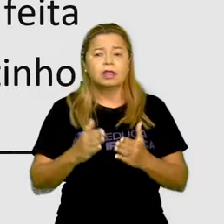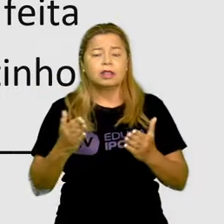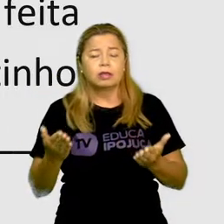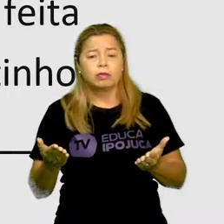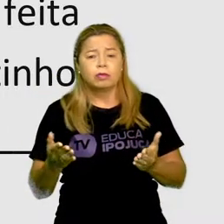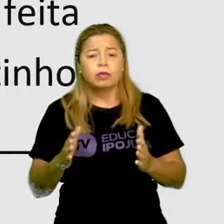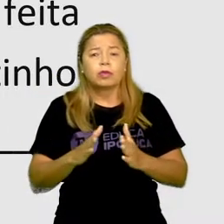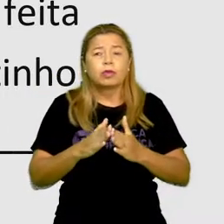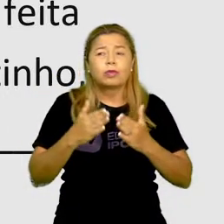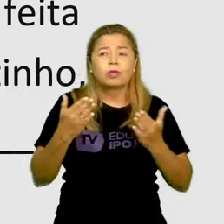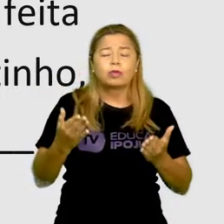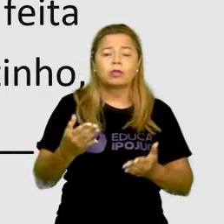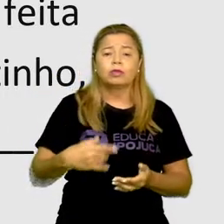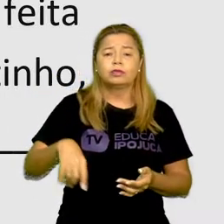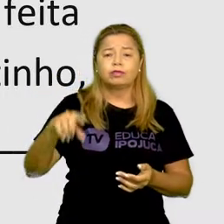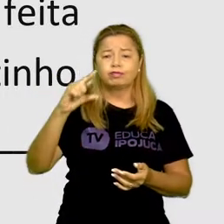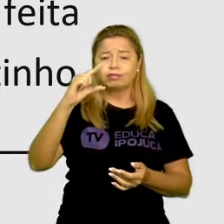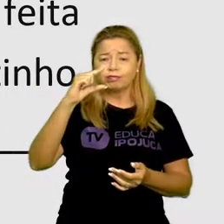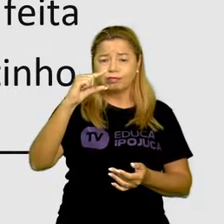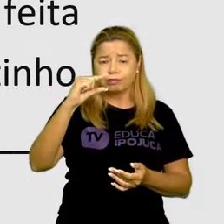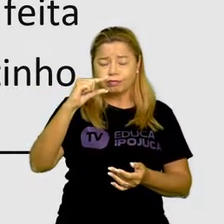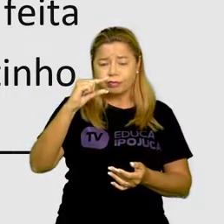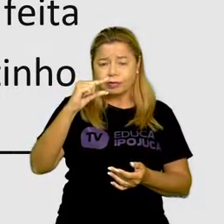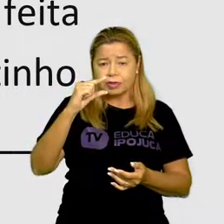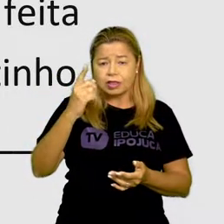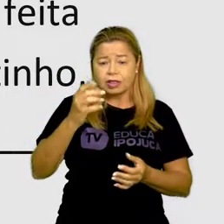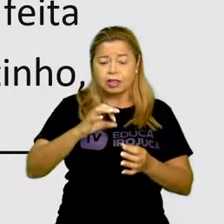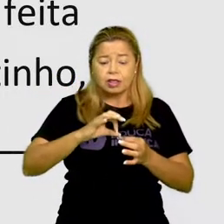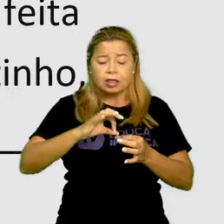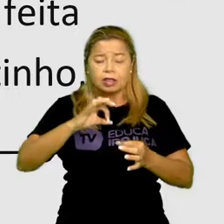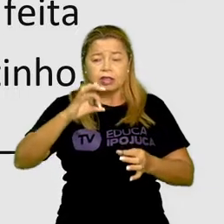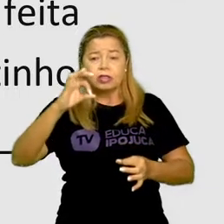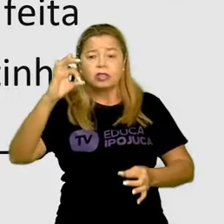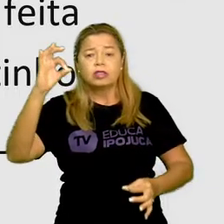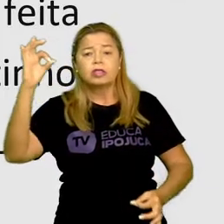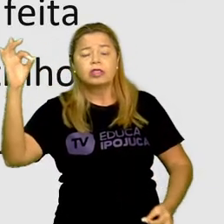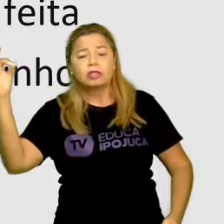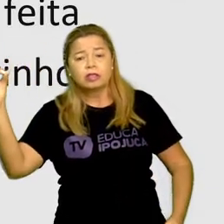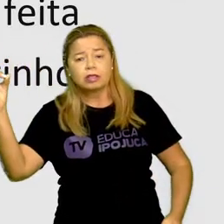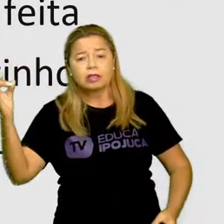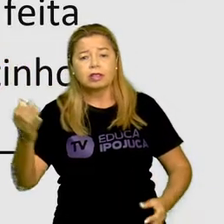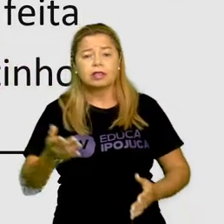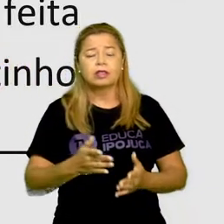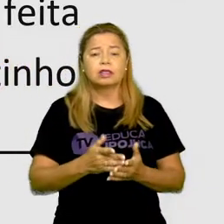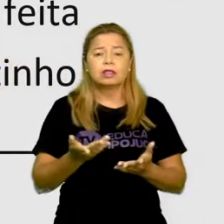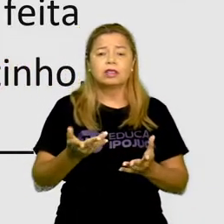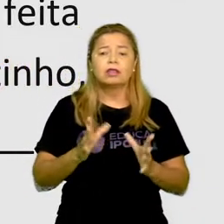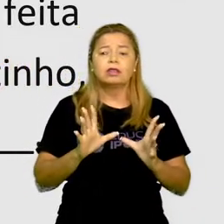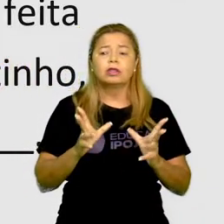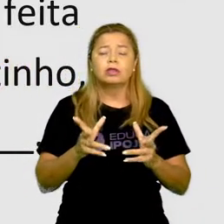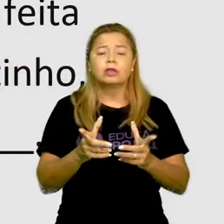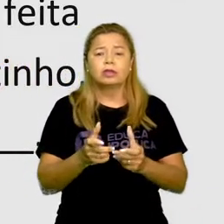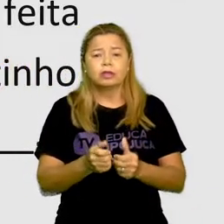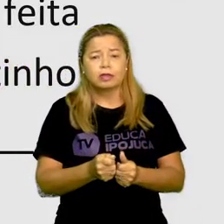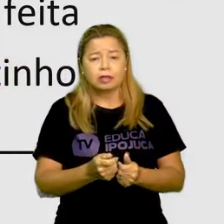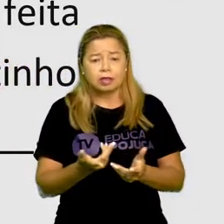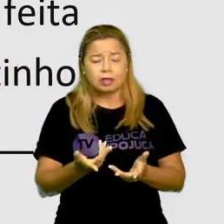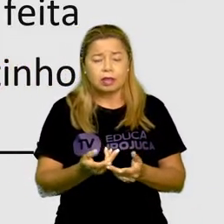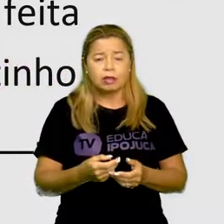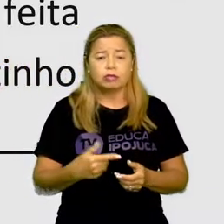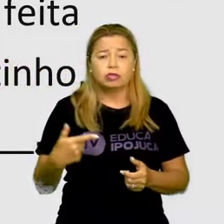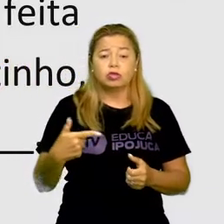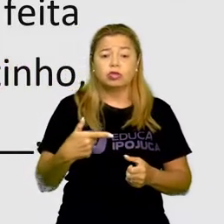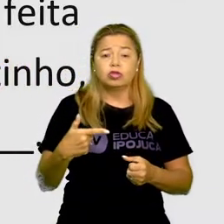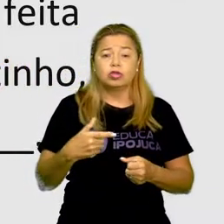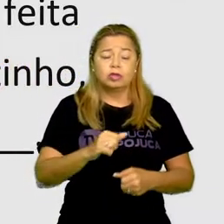o município de Ipojuca e Recife é feita passando pelo Cabo de Santo Agostinho, a distância total entre esses dois